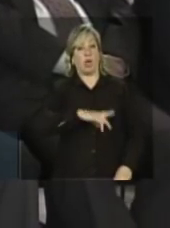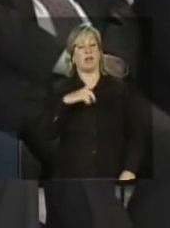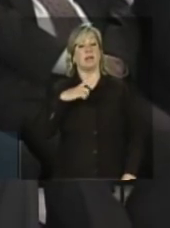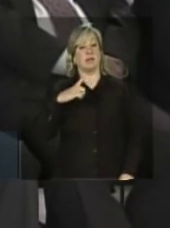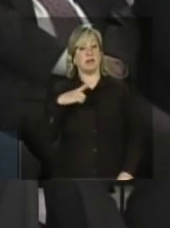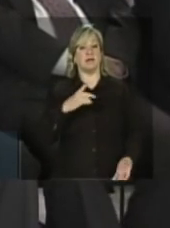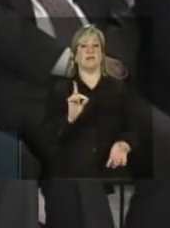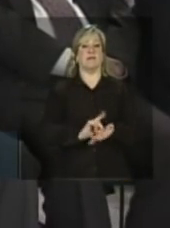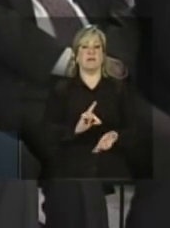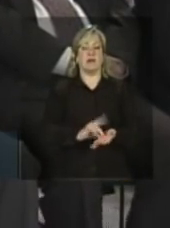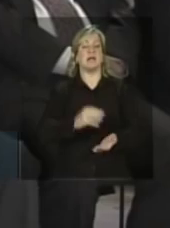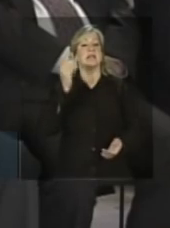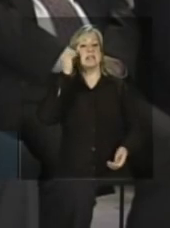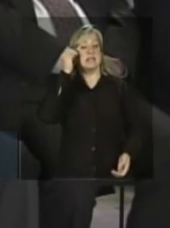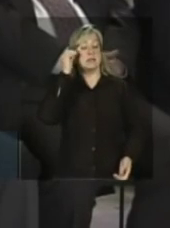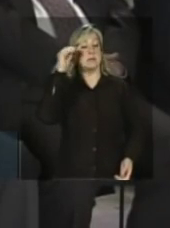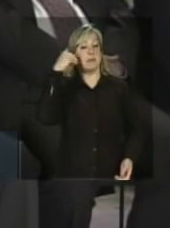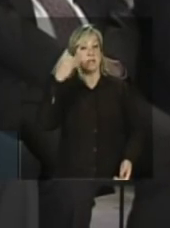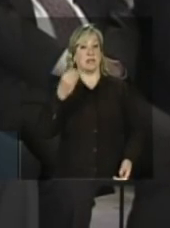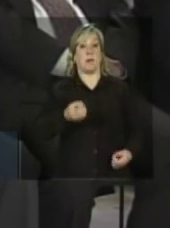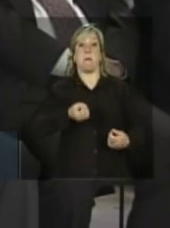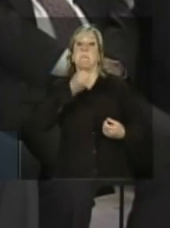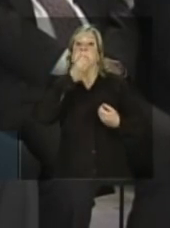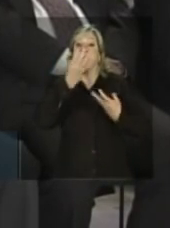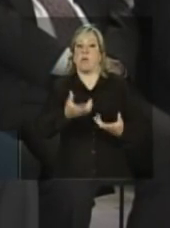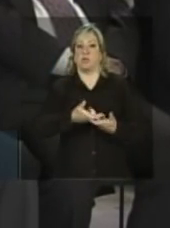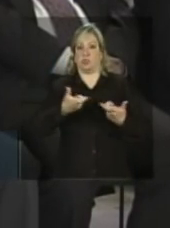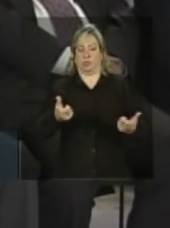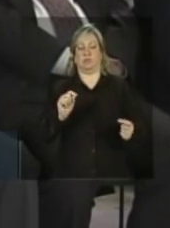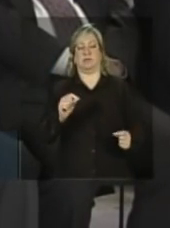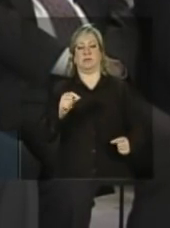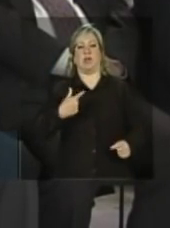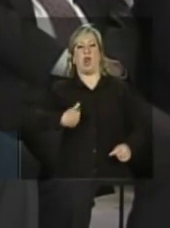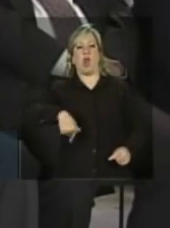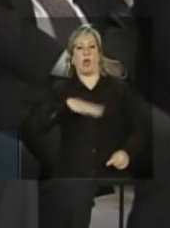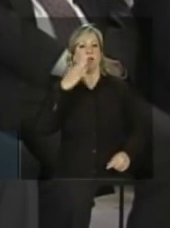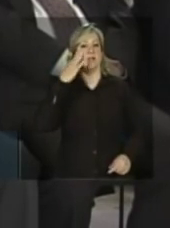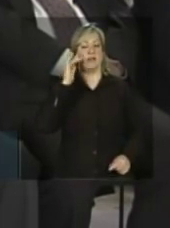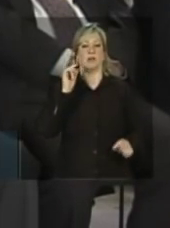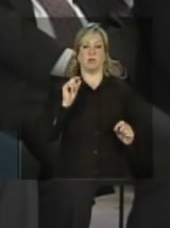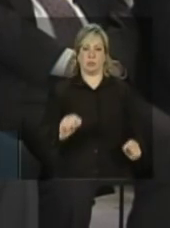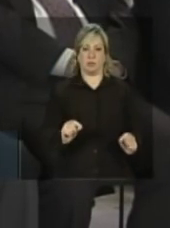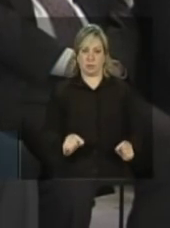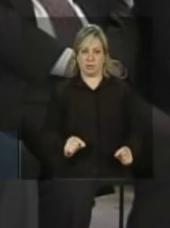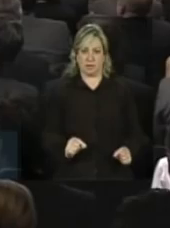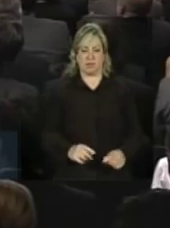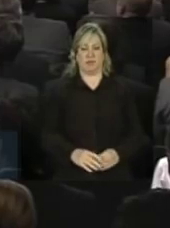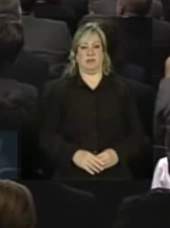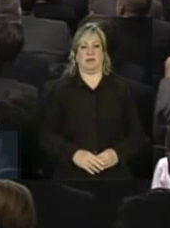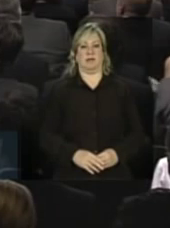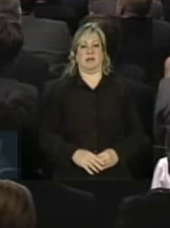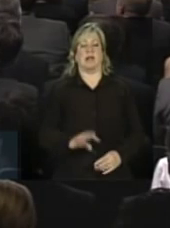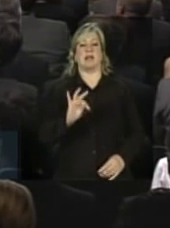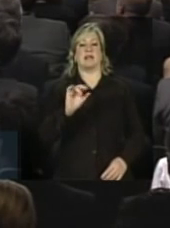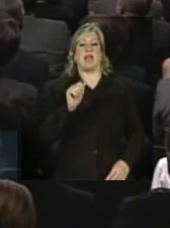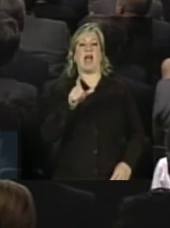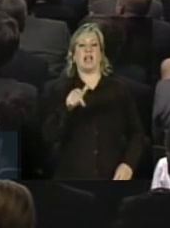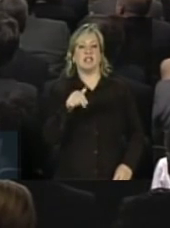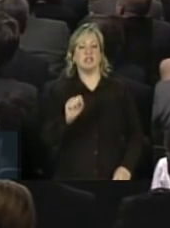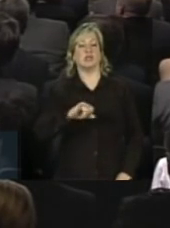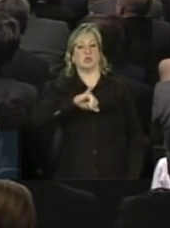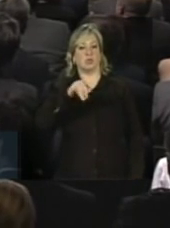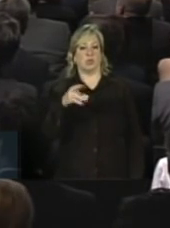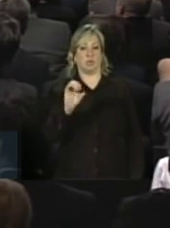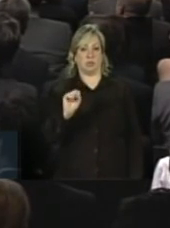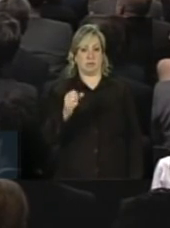fato uma experiência de sucesso para nos orientar em que pese que as taxas de juros